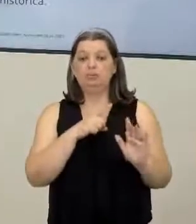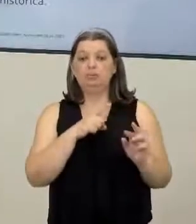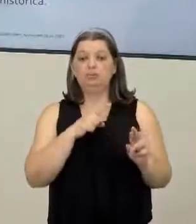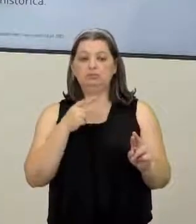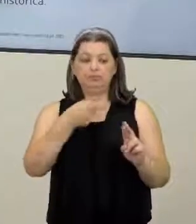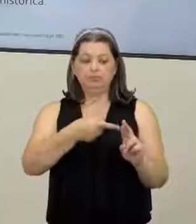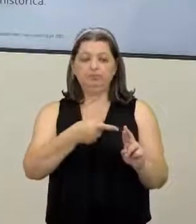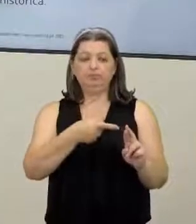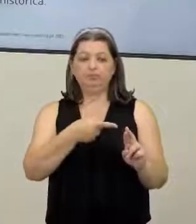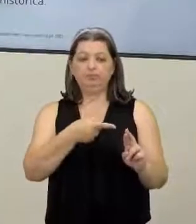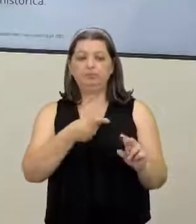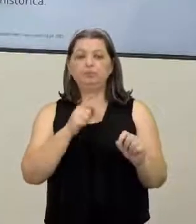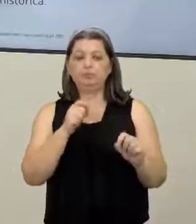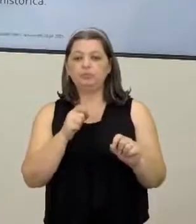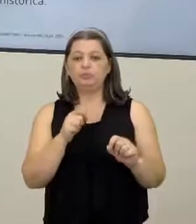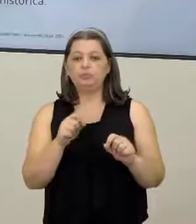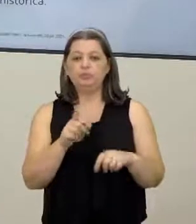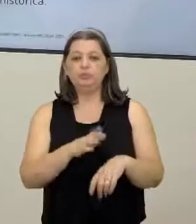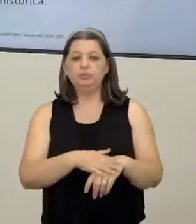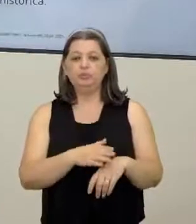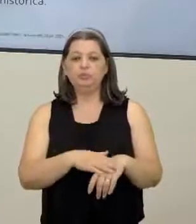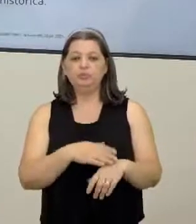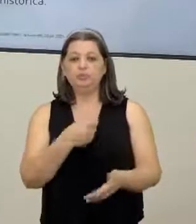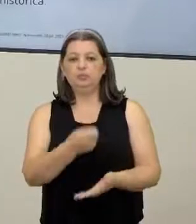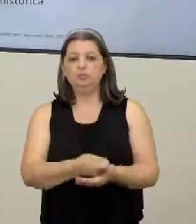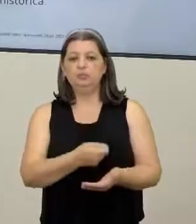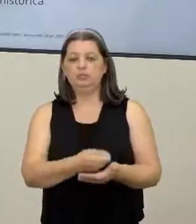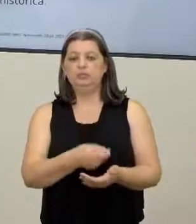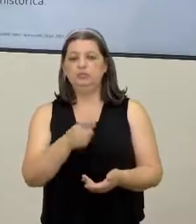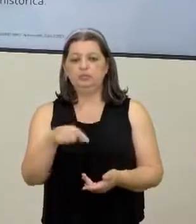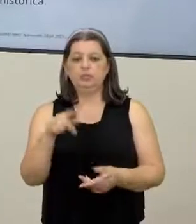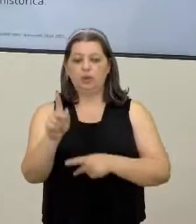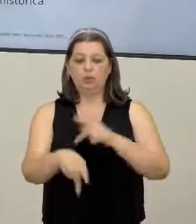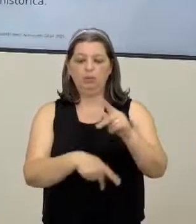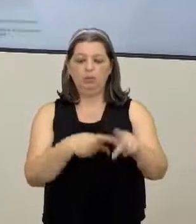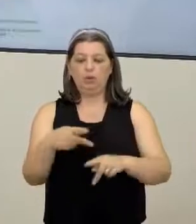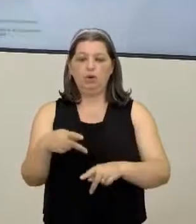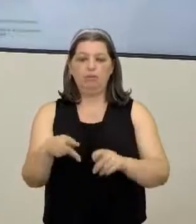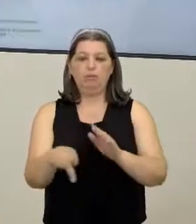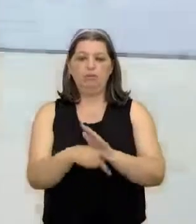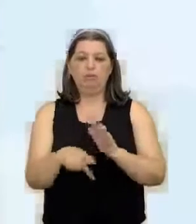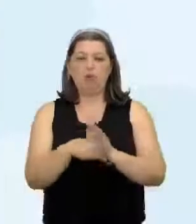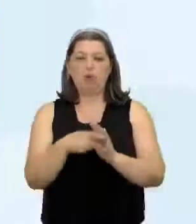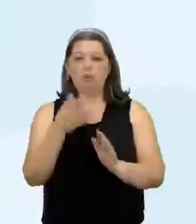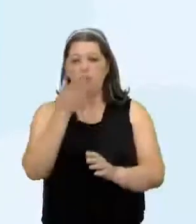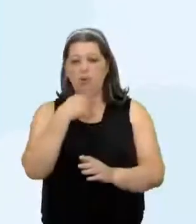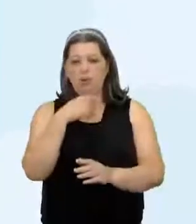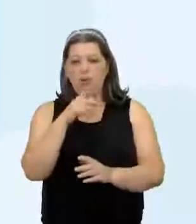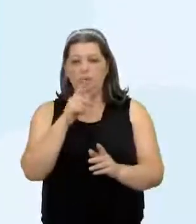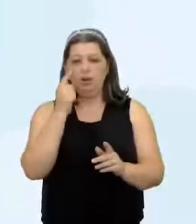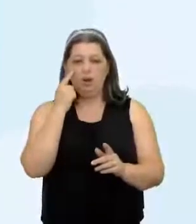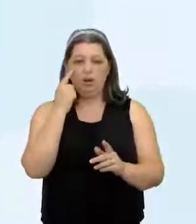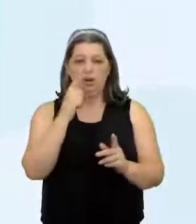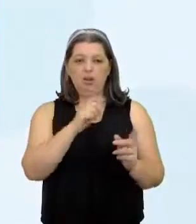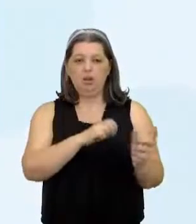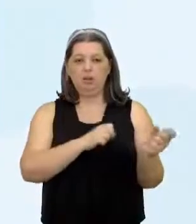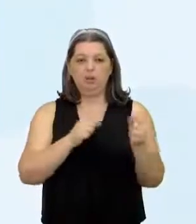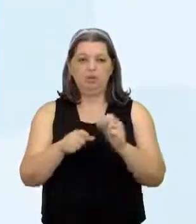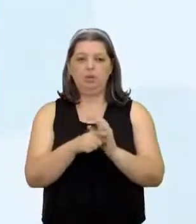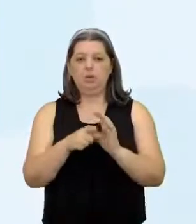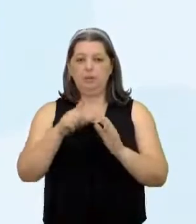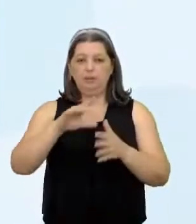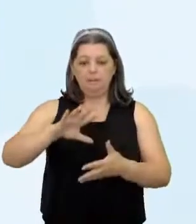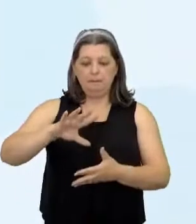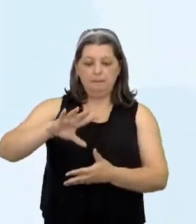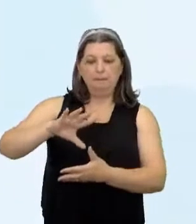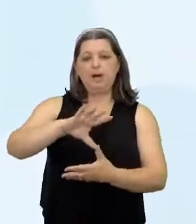resistência Que foi feita aí Pelos escravizados Que é o quilombo dos palmares Tá aí a imagem né O mapa